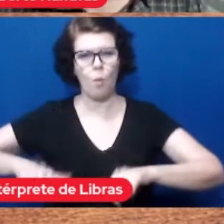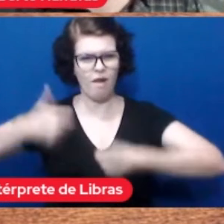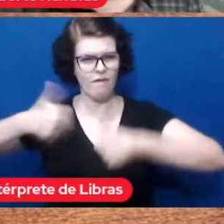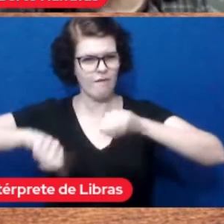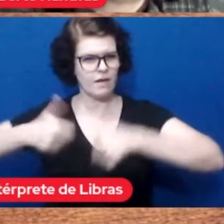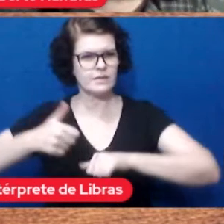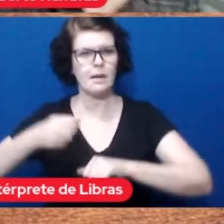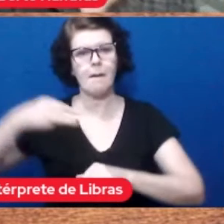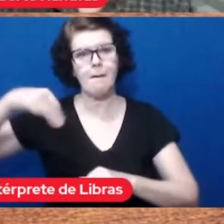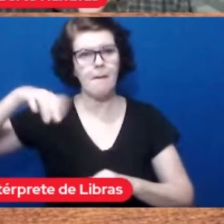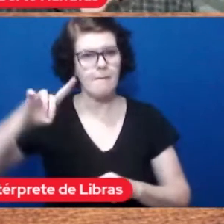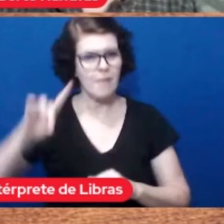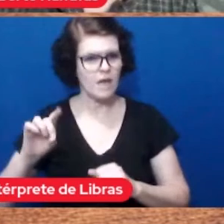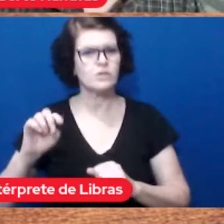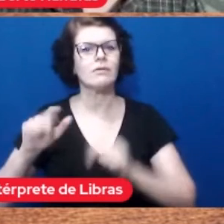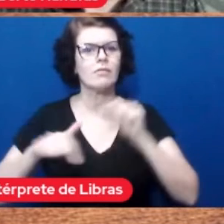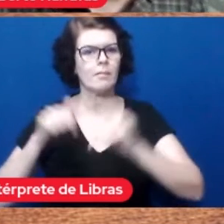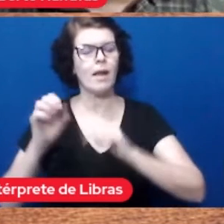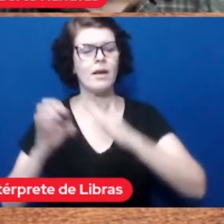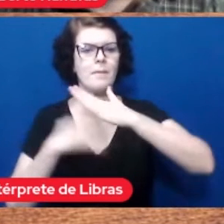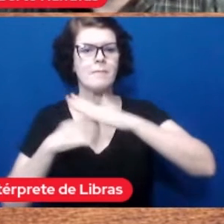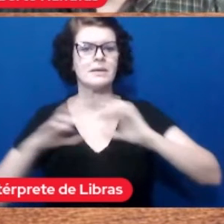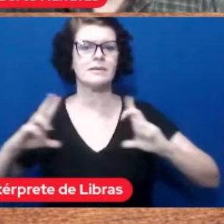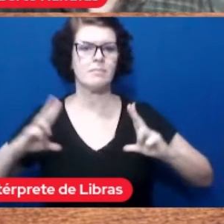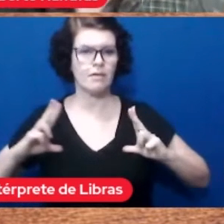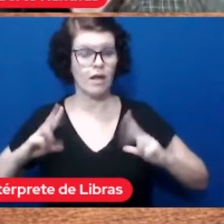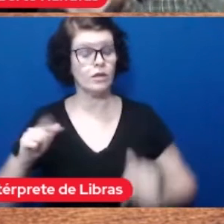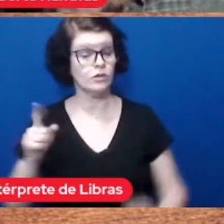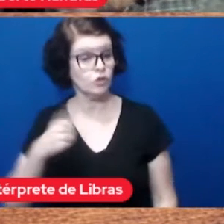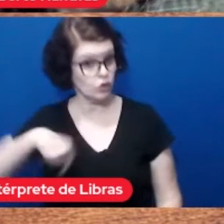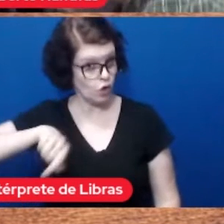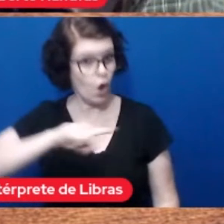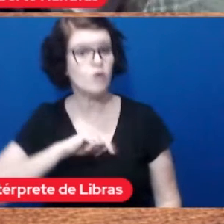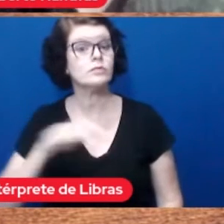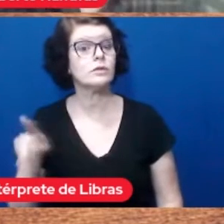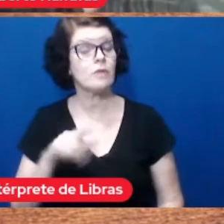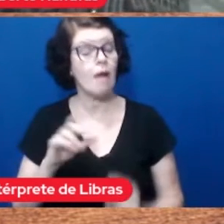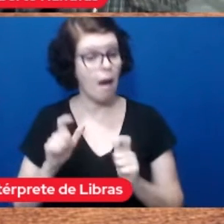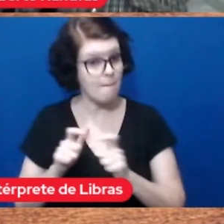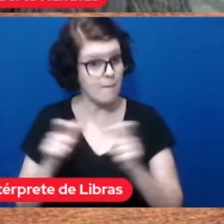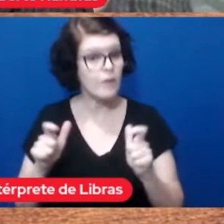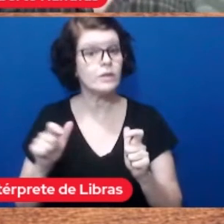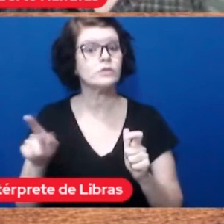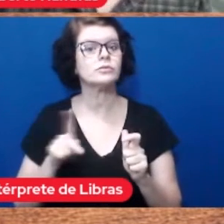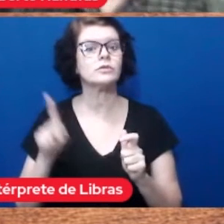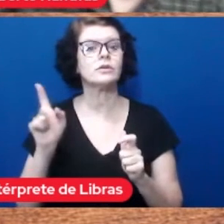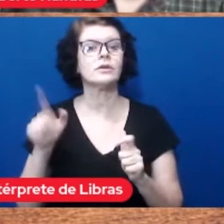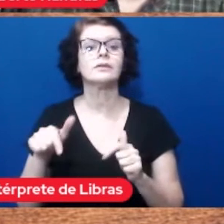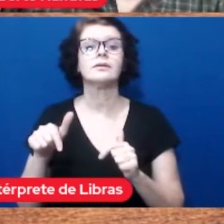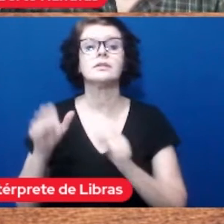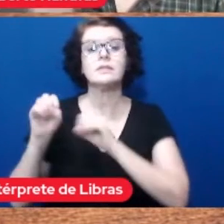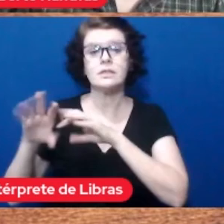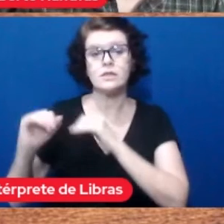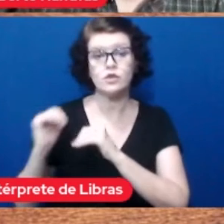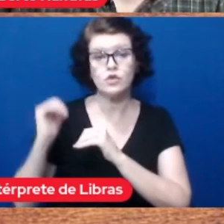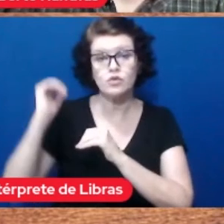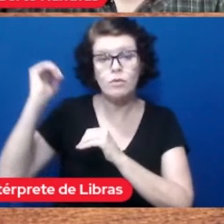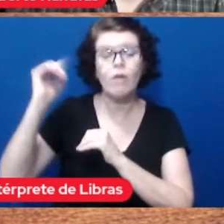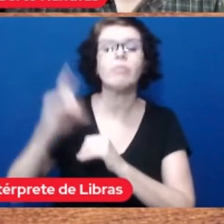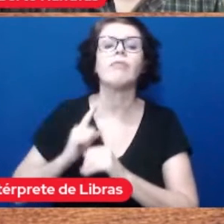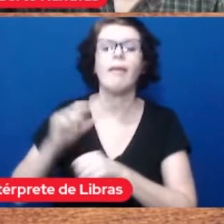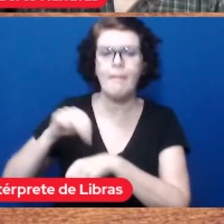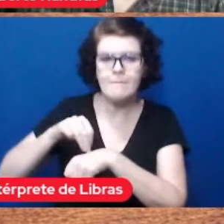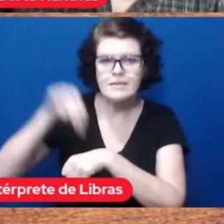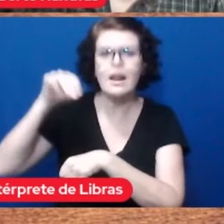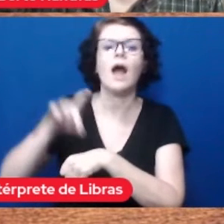mercado de trabalho privado nós, docentes a imensa maioria dos docentes do ensino superior do magistério superior tem mestrado,